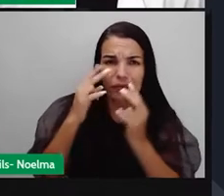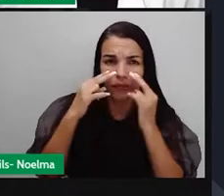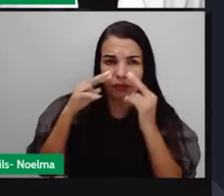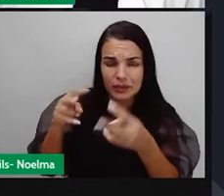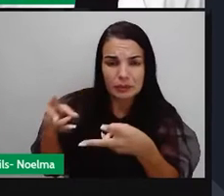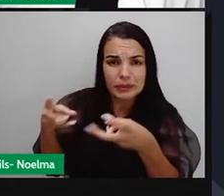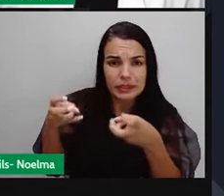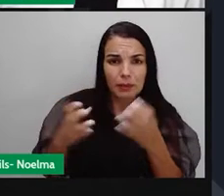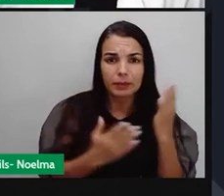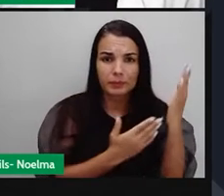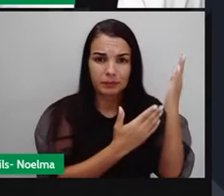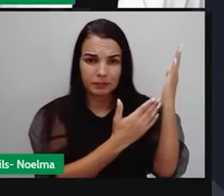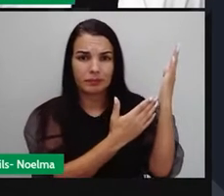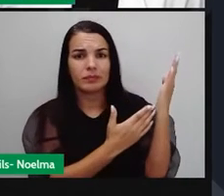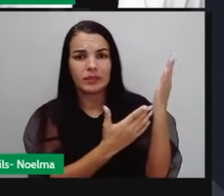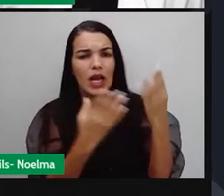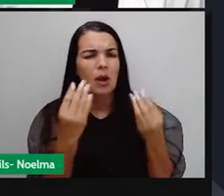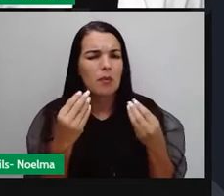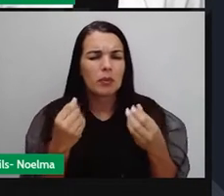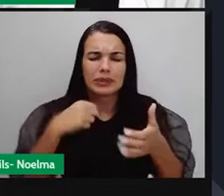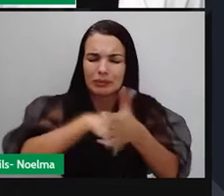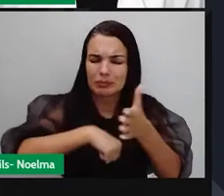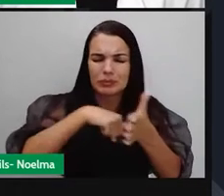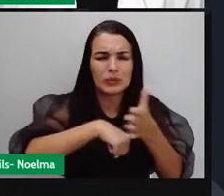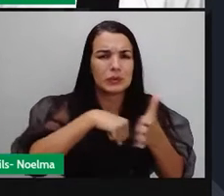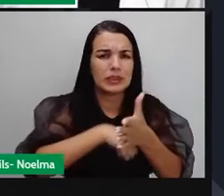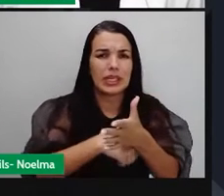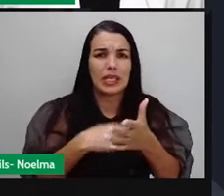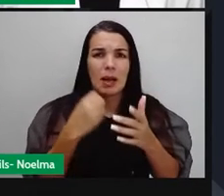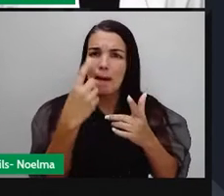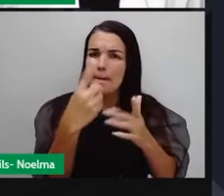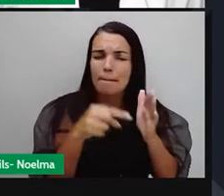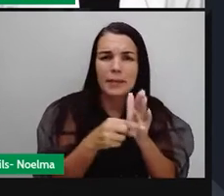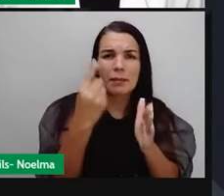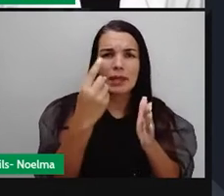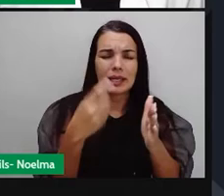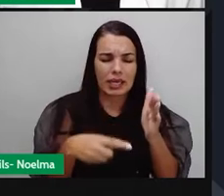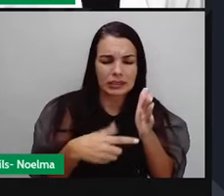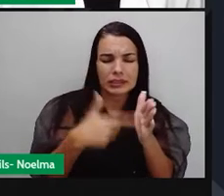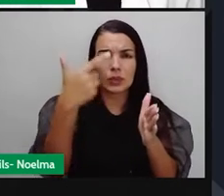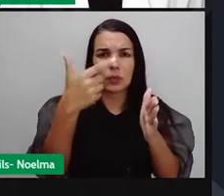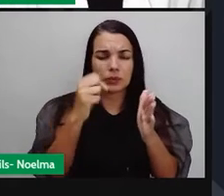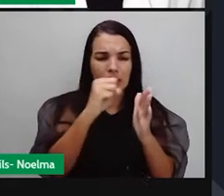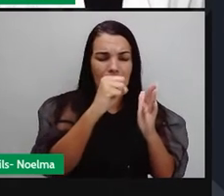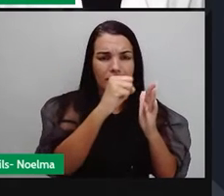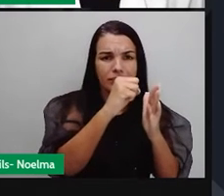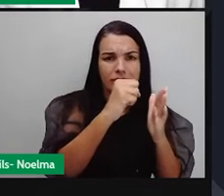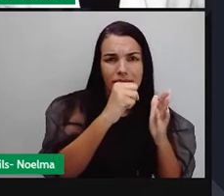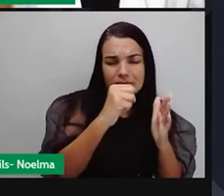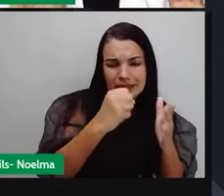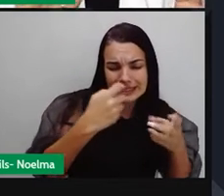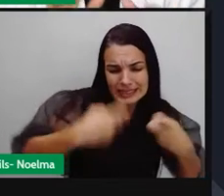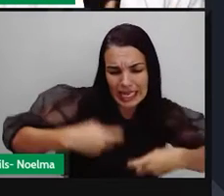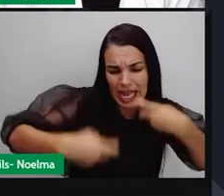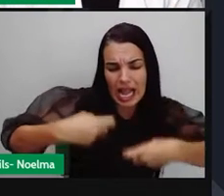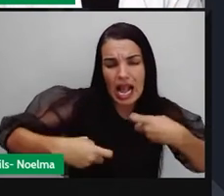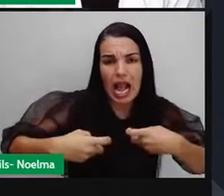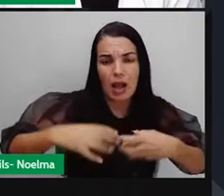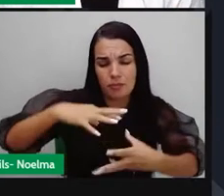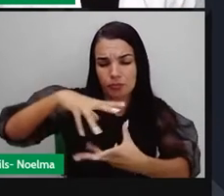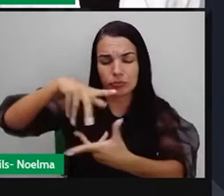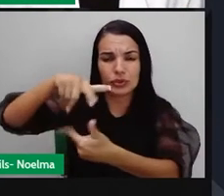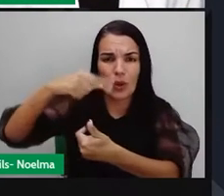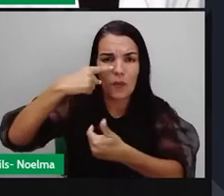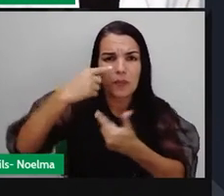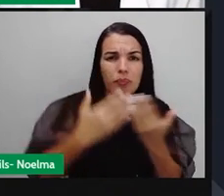nas imagens. Foi muito tempo de batalha, gente. Primeira, Segunda Guerra Mundial, o que restaram foram escombros. Isso aí mesmo que